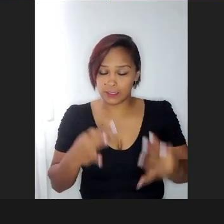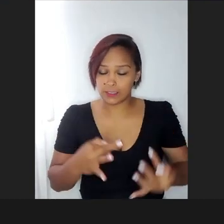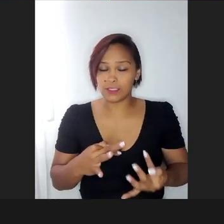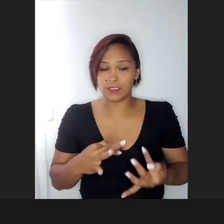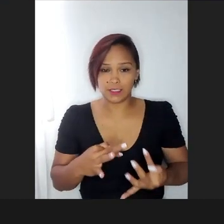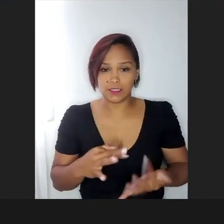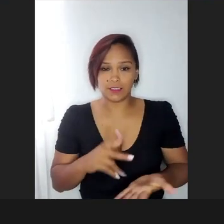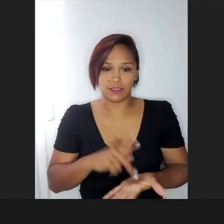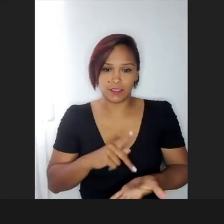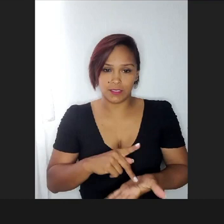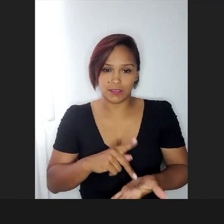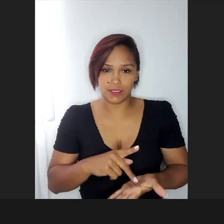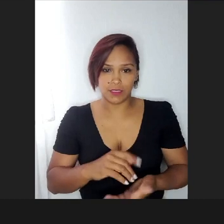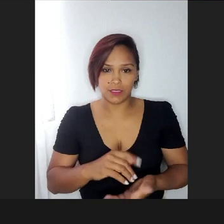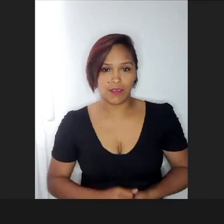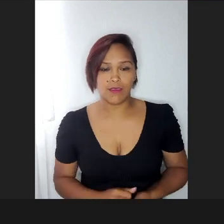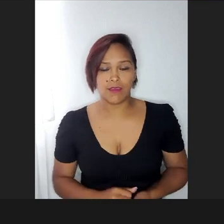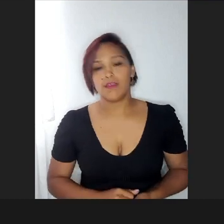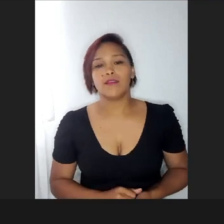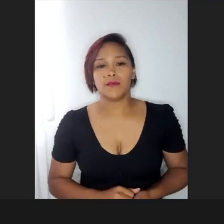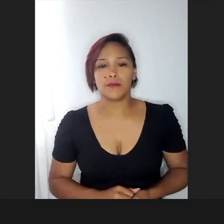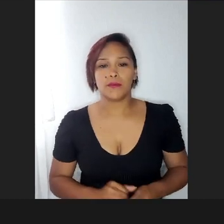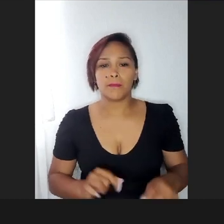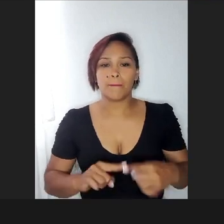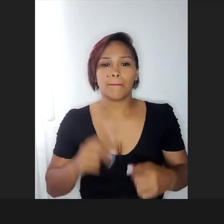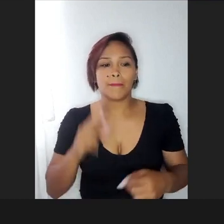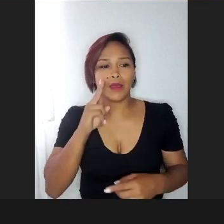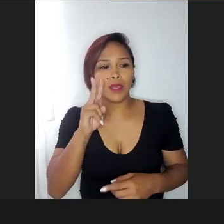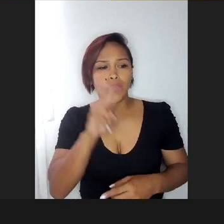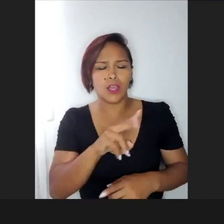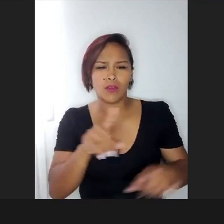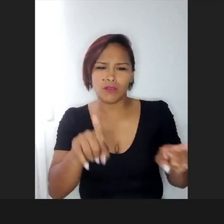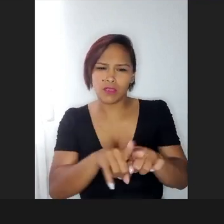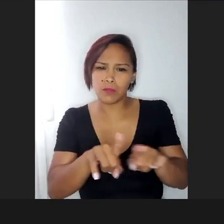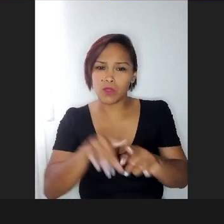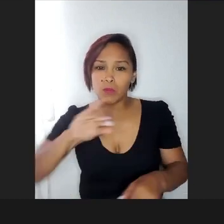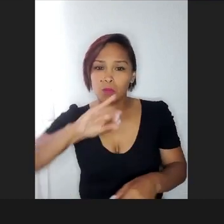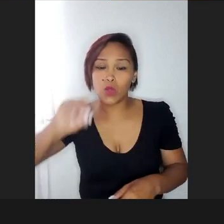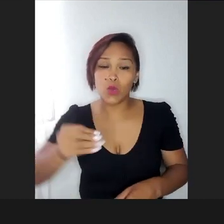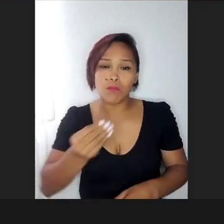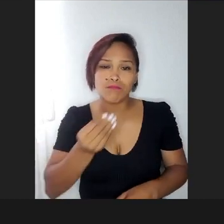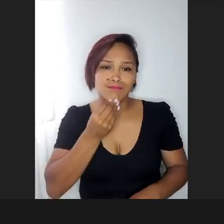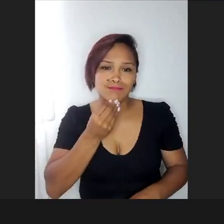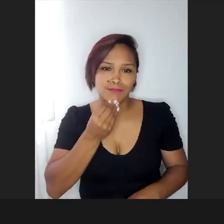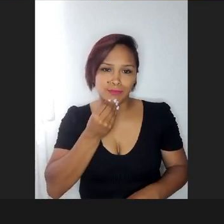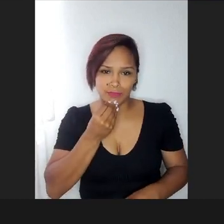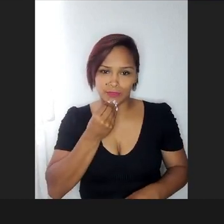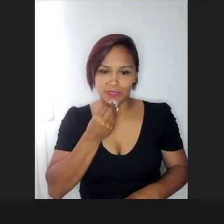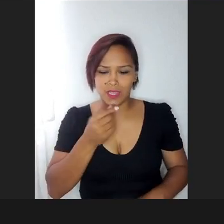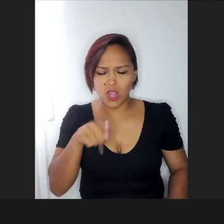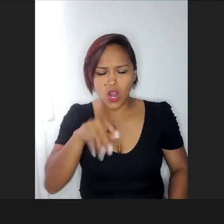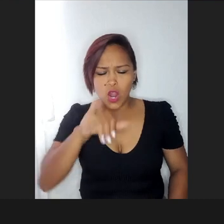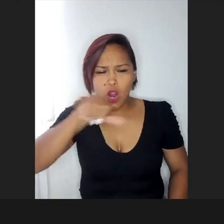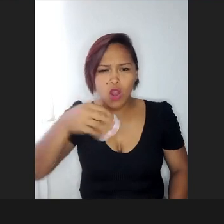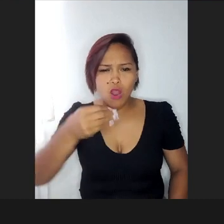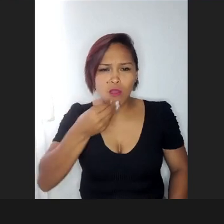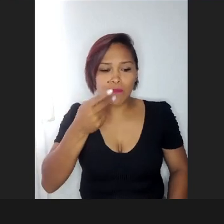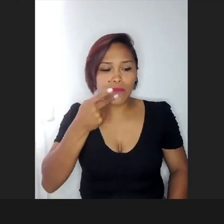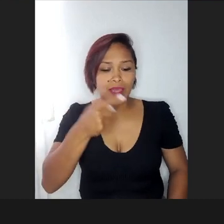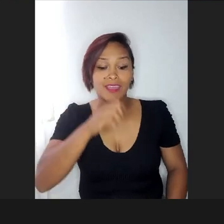mas, eu vi também ali uma oportunidade, uma oportunidade para aquela criança